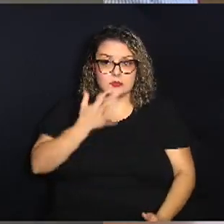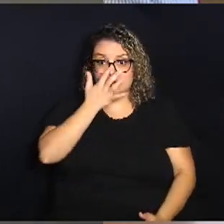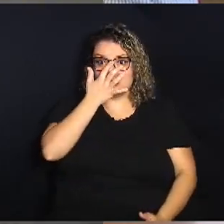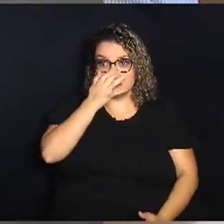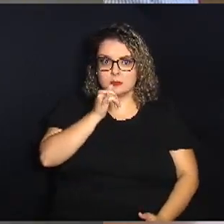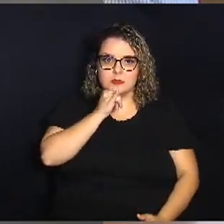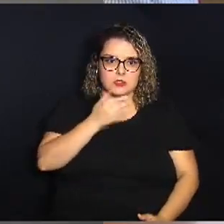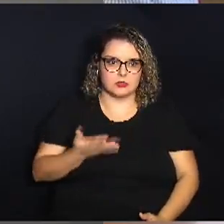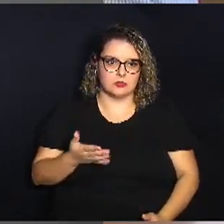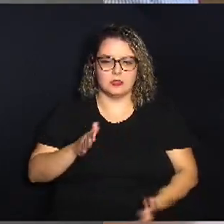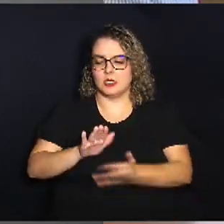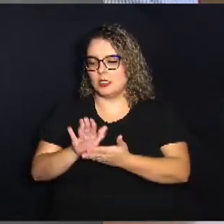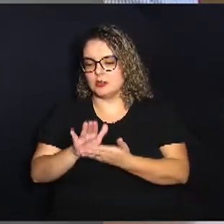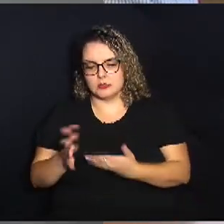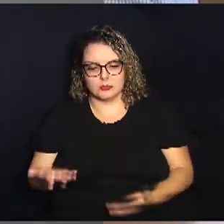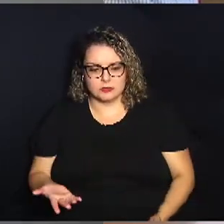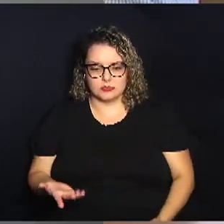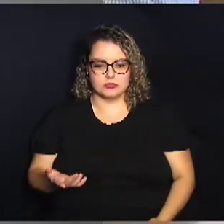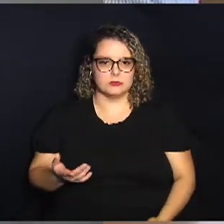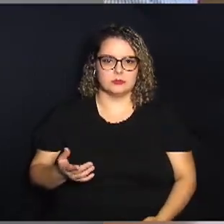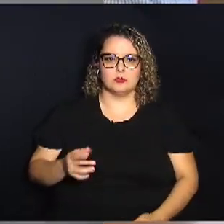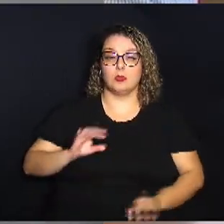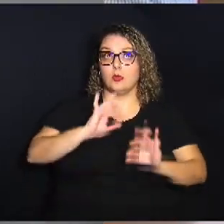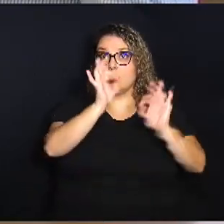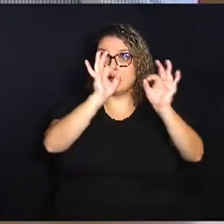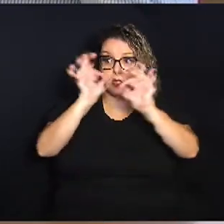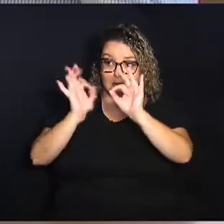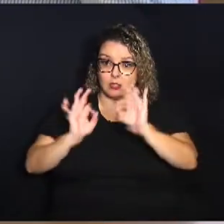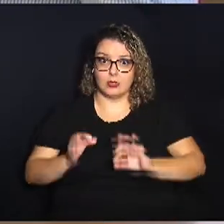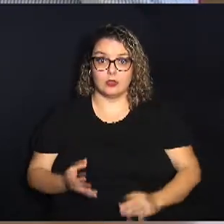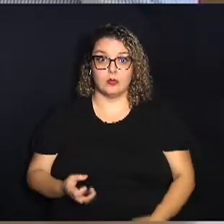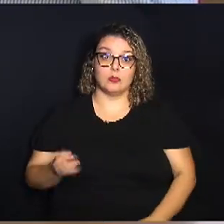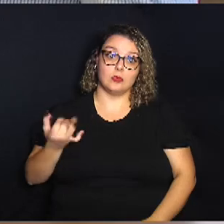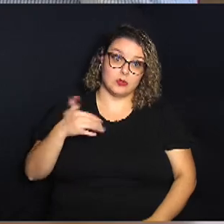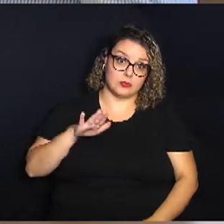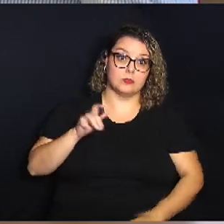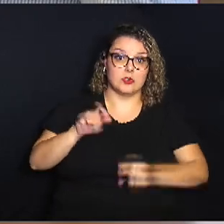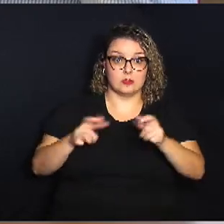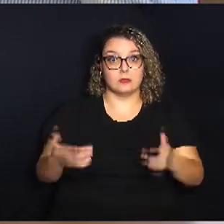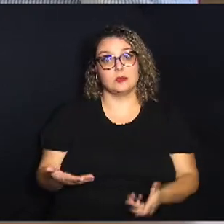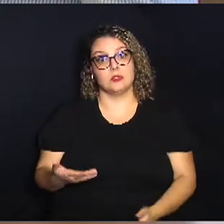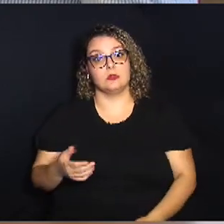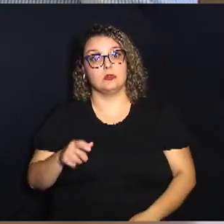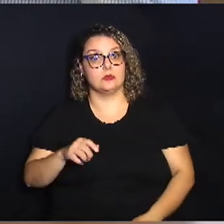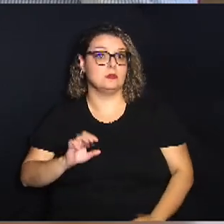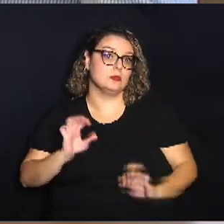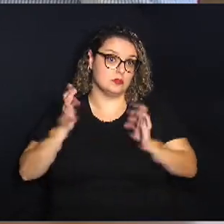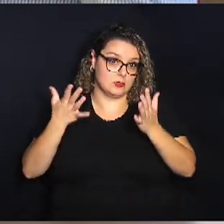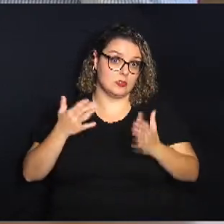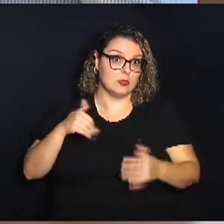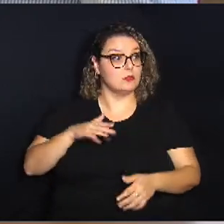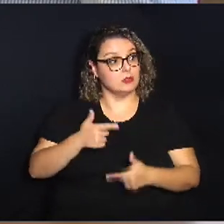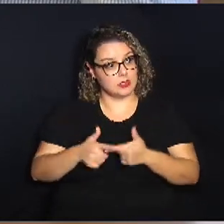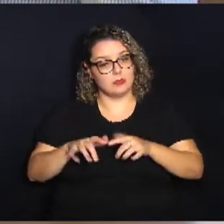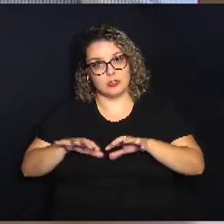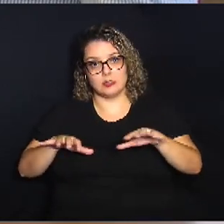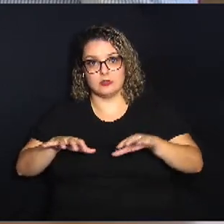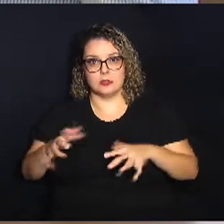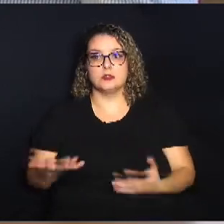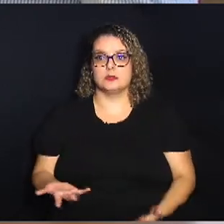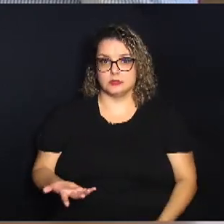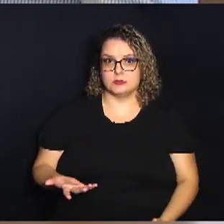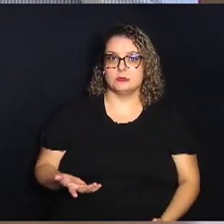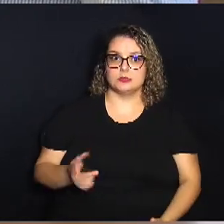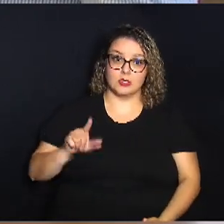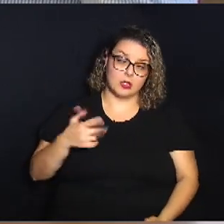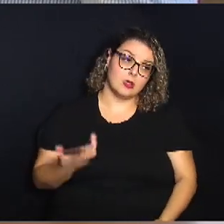vai gastar com itens de decoração quanto mais pessoas estiverem na festa mais isso vai ser dividido então esse é